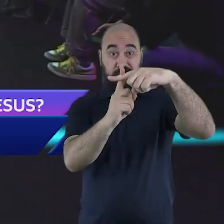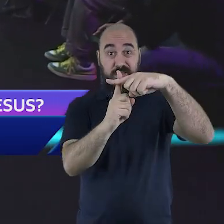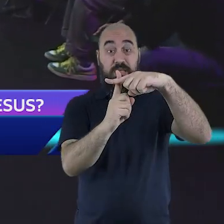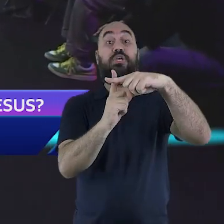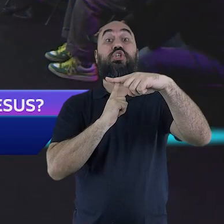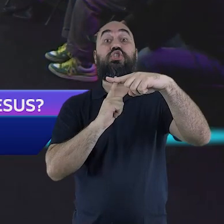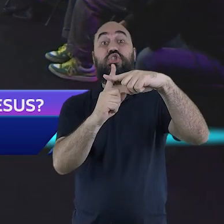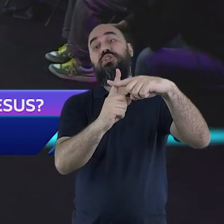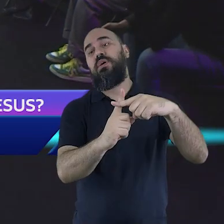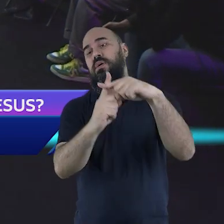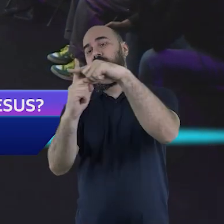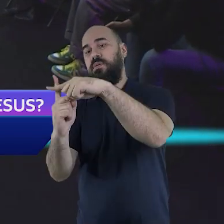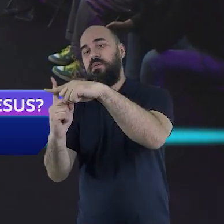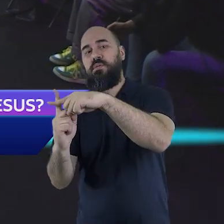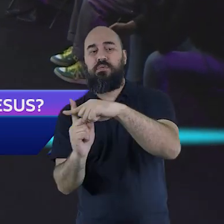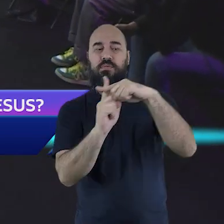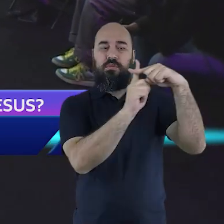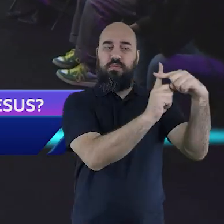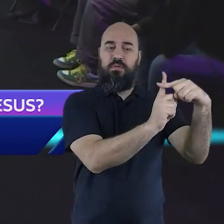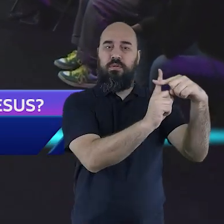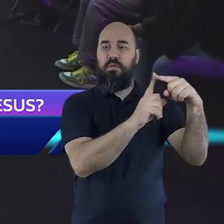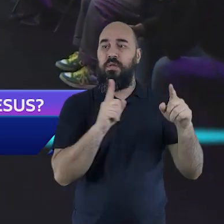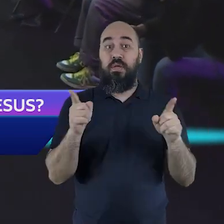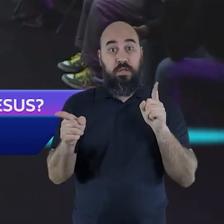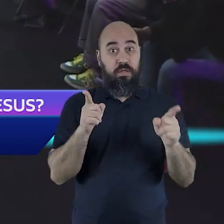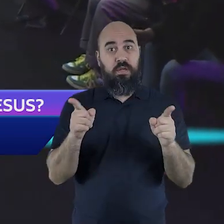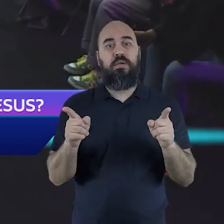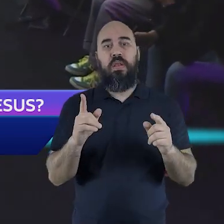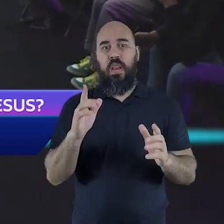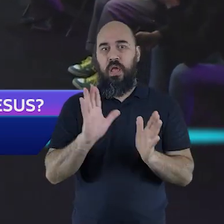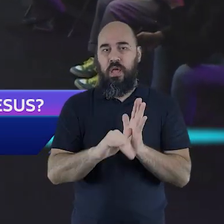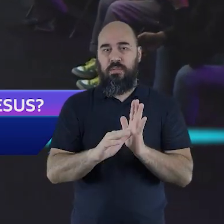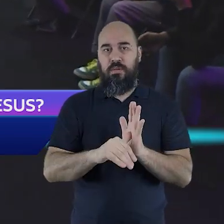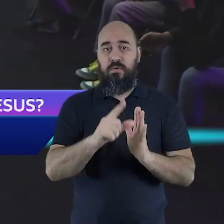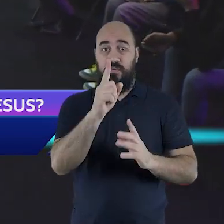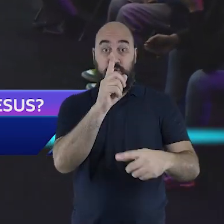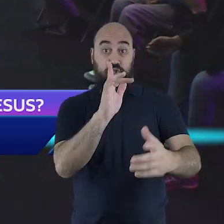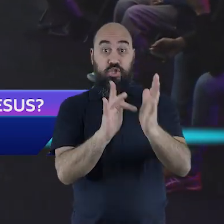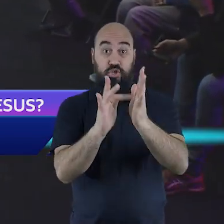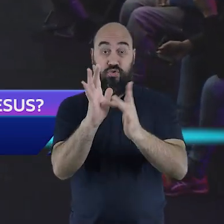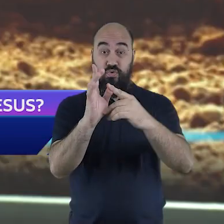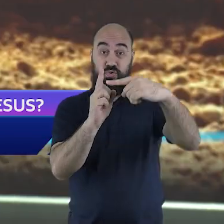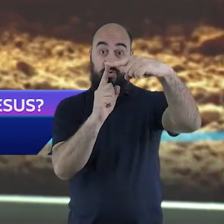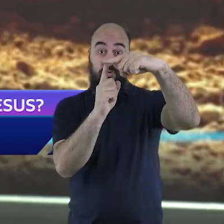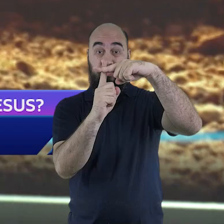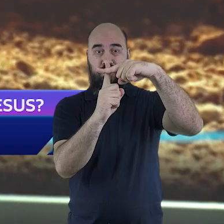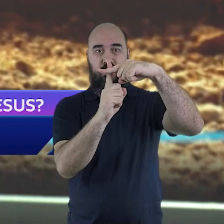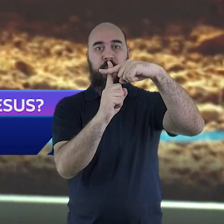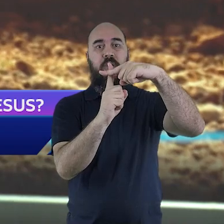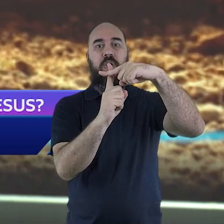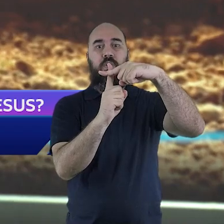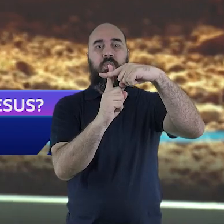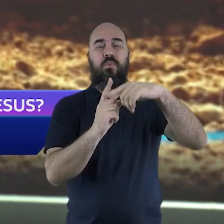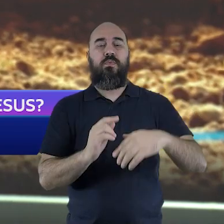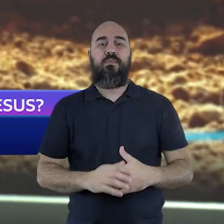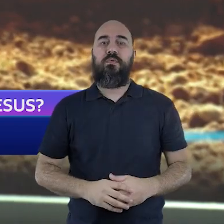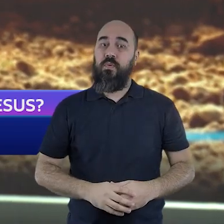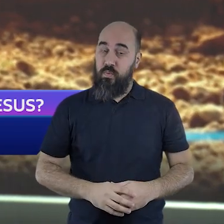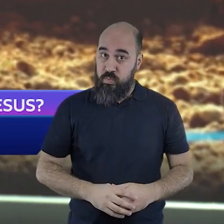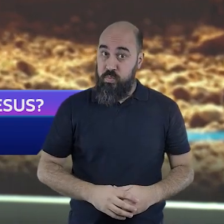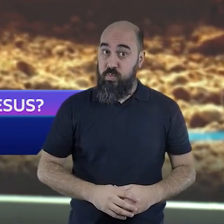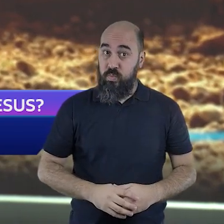um de cada lado e Jesus no meio. A cruz de Jesus estava no centro